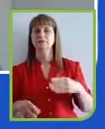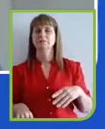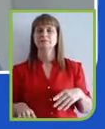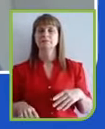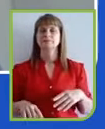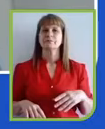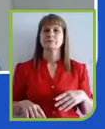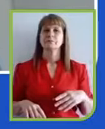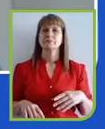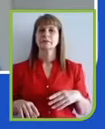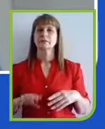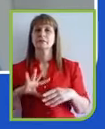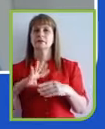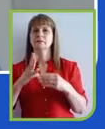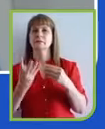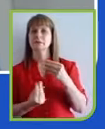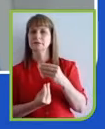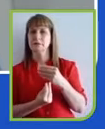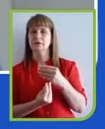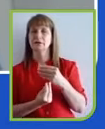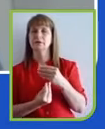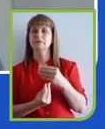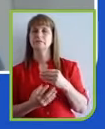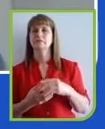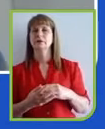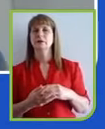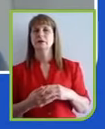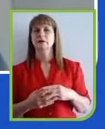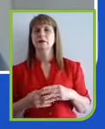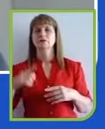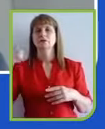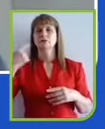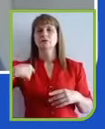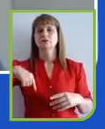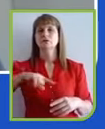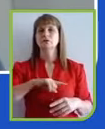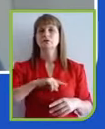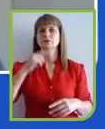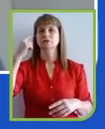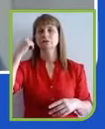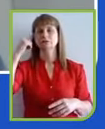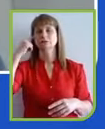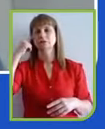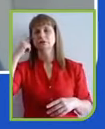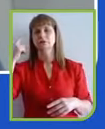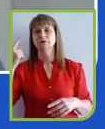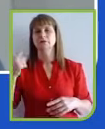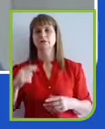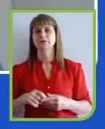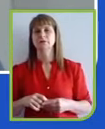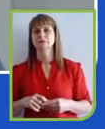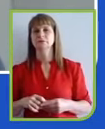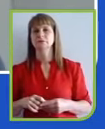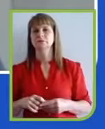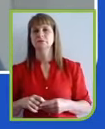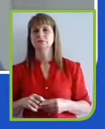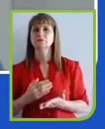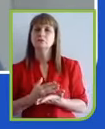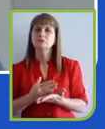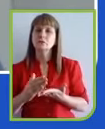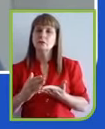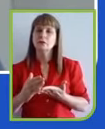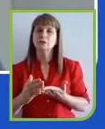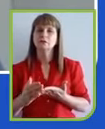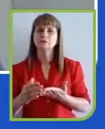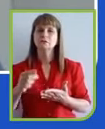Na Braskem, gente entende, acho que desde o princípio, é que as pessoas estão no